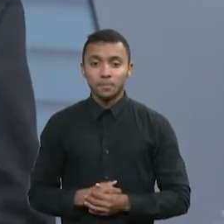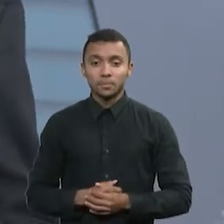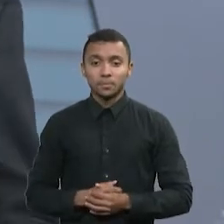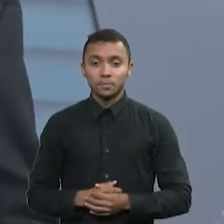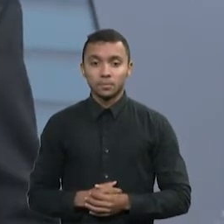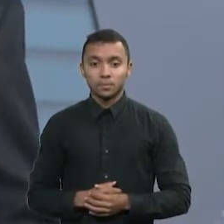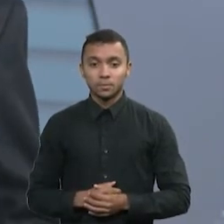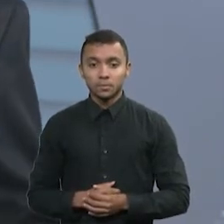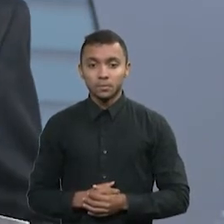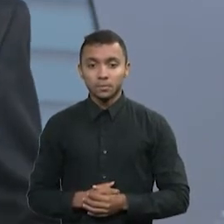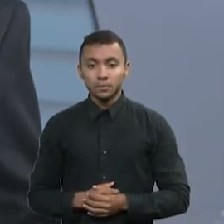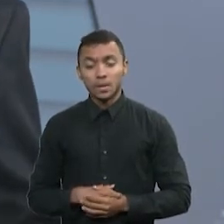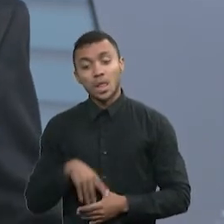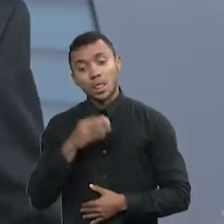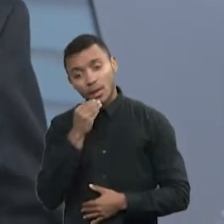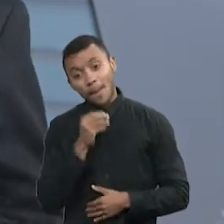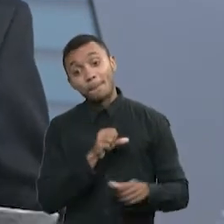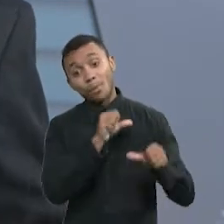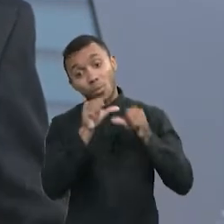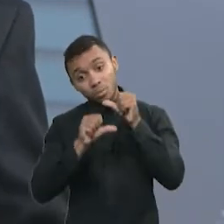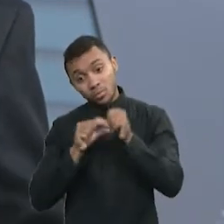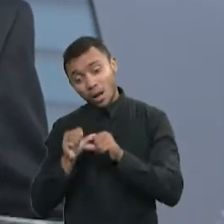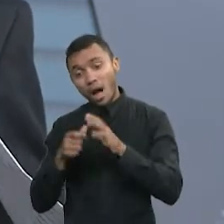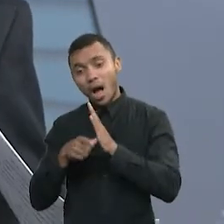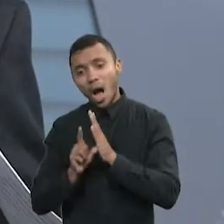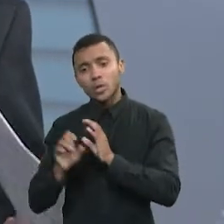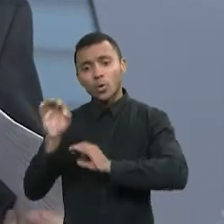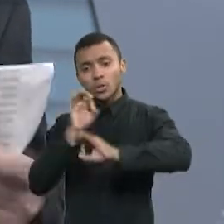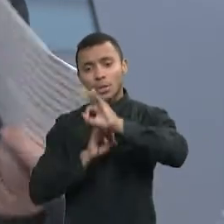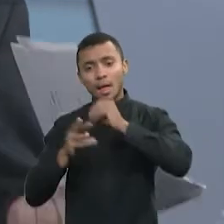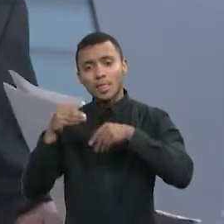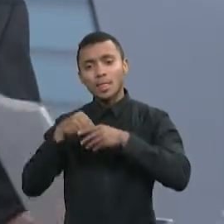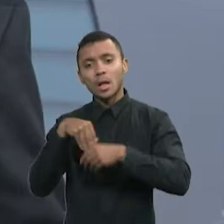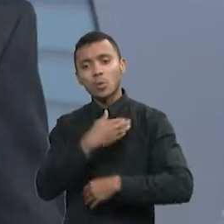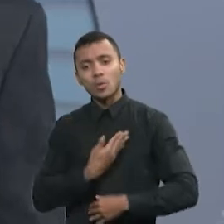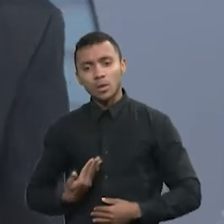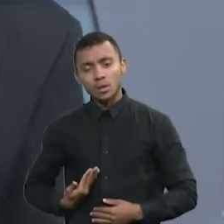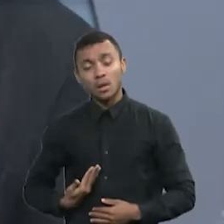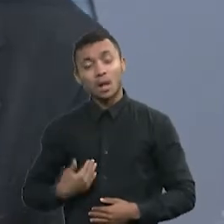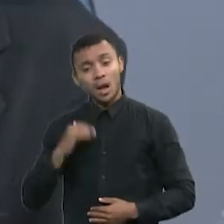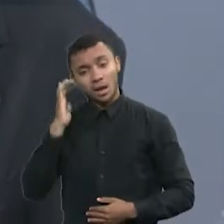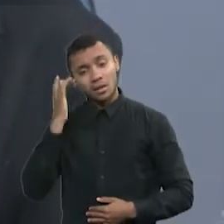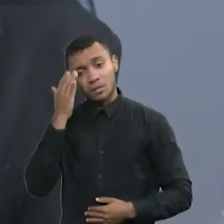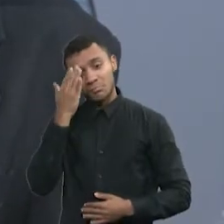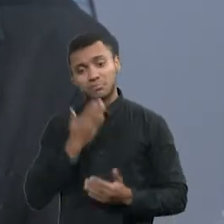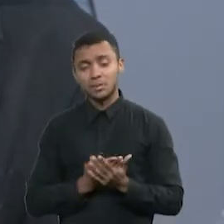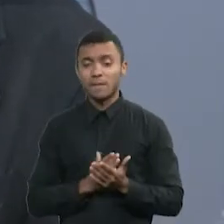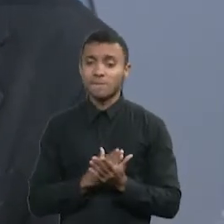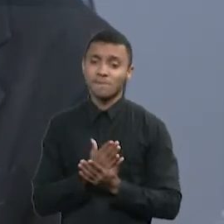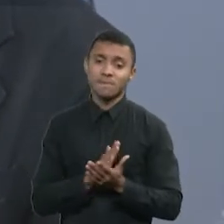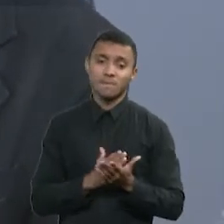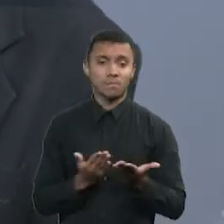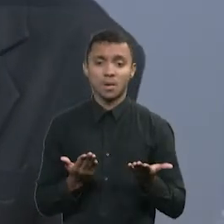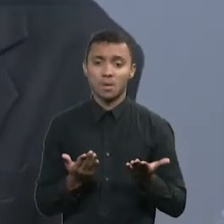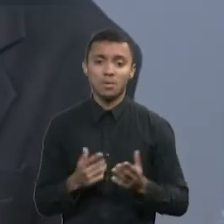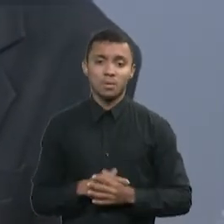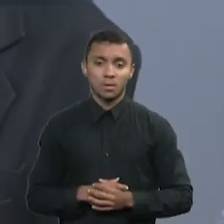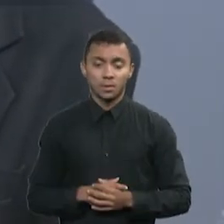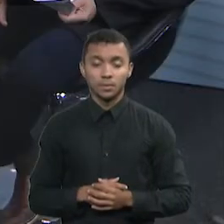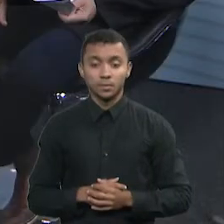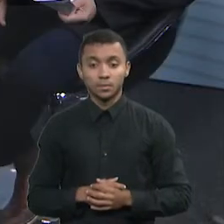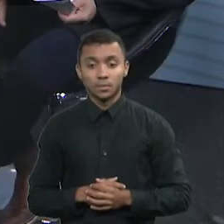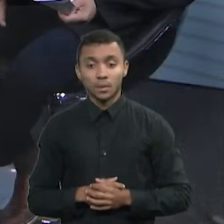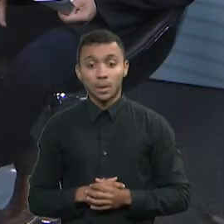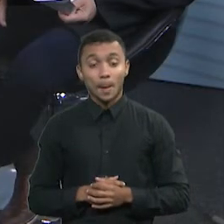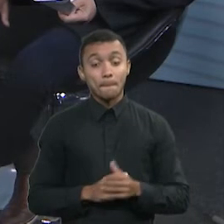Há interesse em fazer uma reforma tributária que realmente organize as coisas nesse país. Eu começo a duvidar disso. Eu me preocupo com a reforma tributária